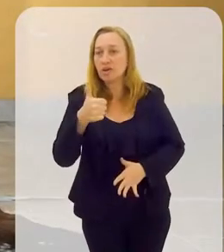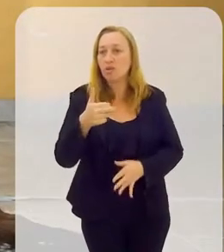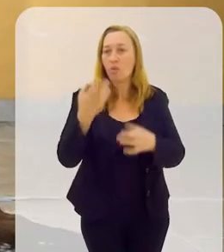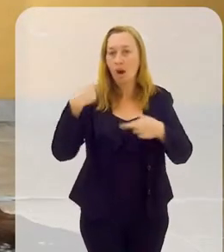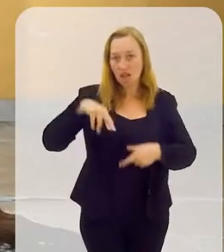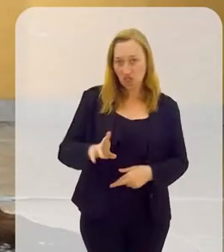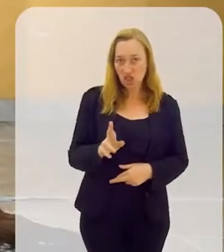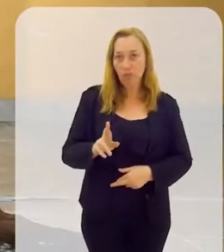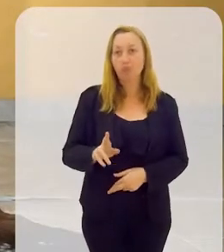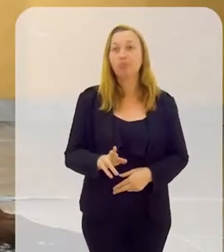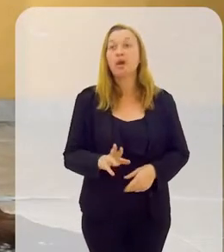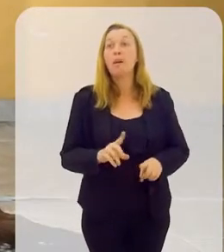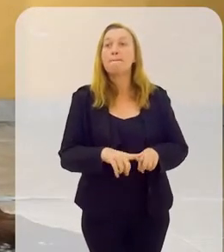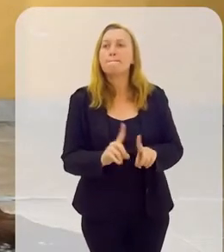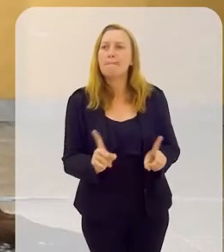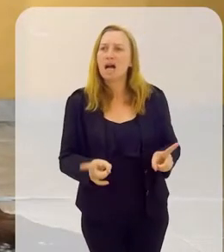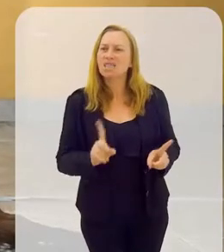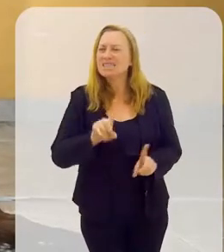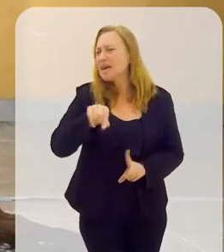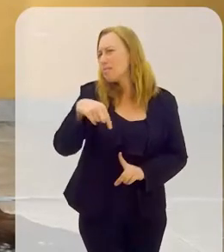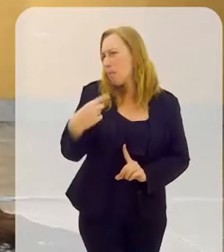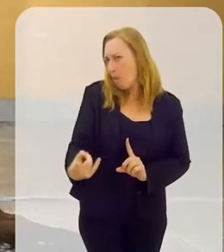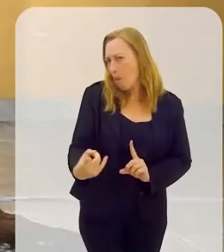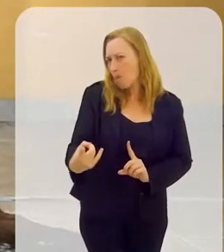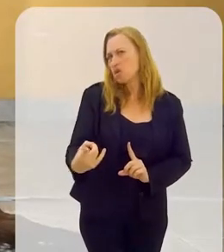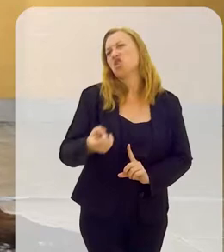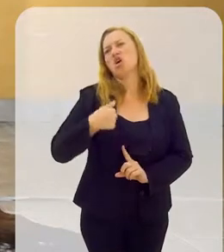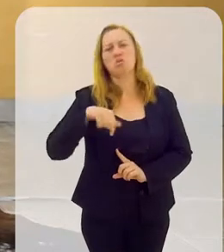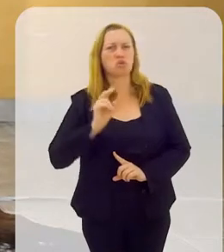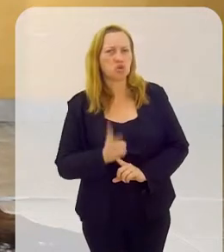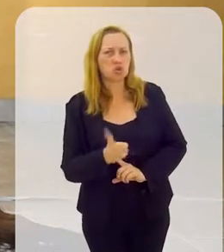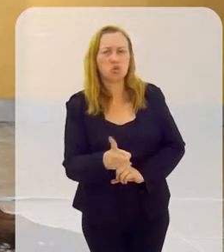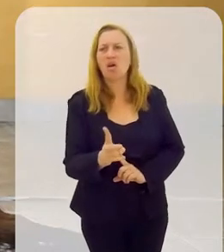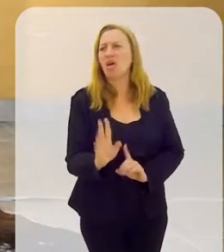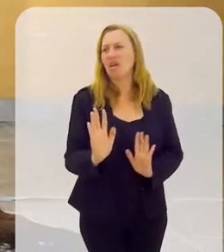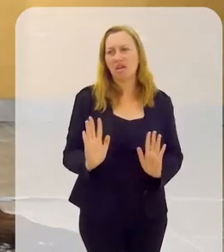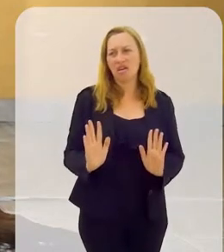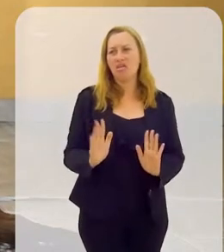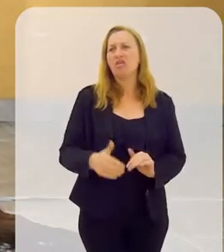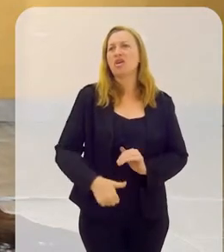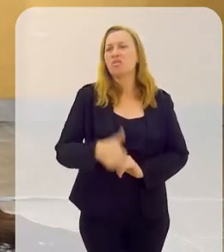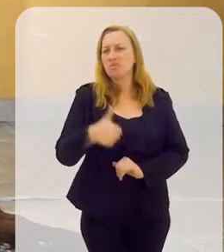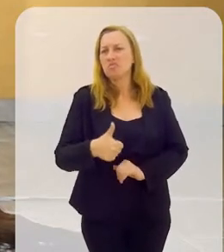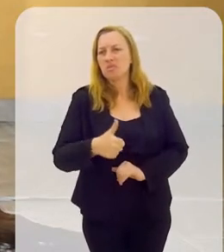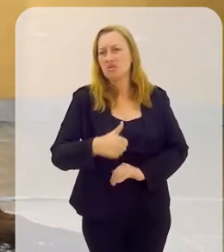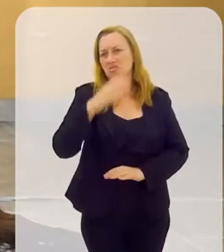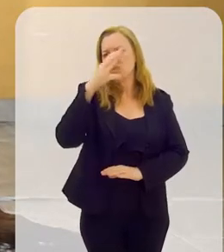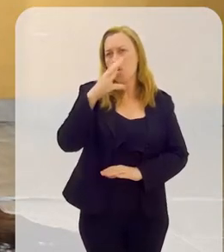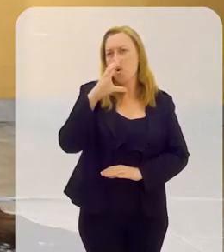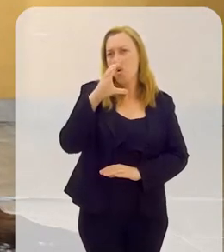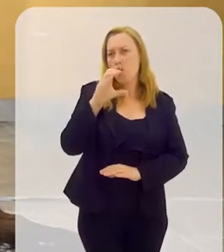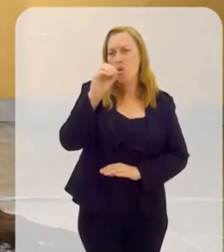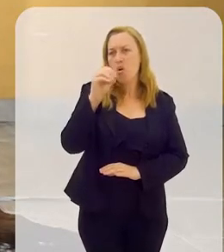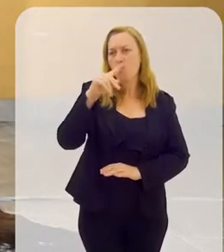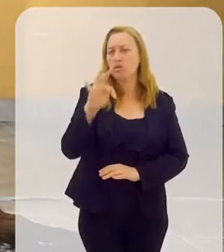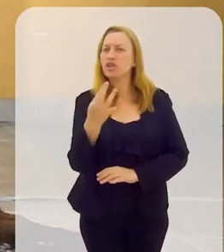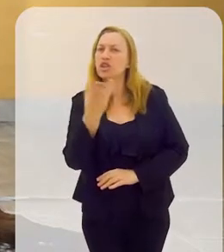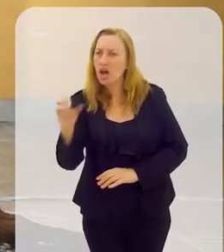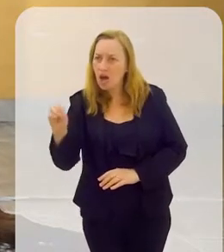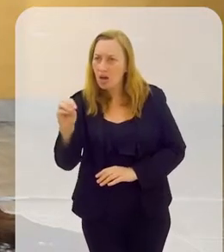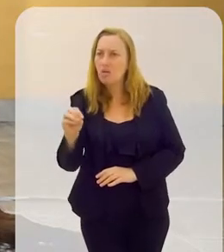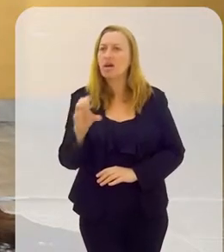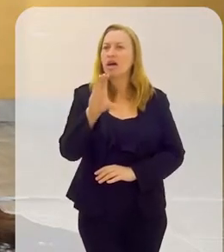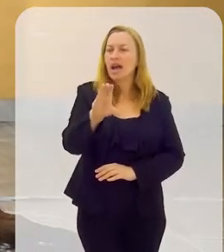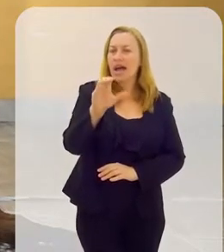a religião, mas depois eu continuei tanto que eu fiz primeira comunhão, eu só não me crismei,